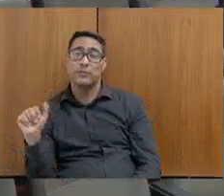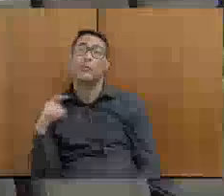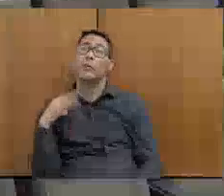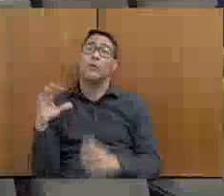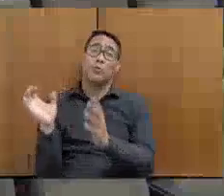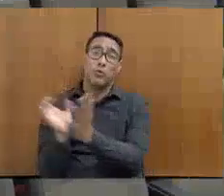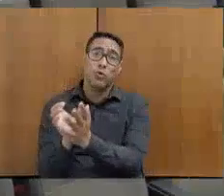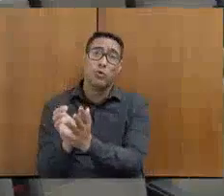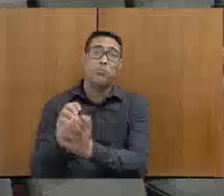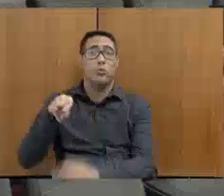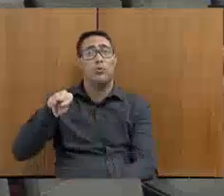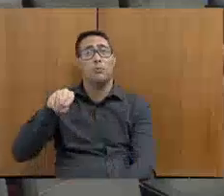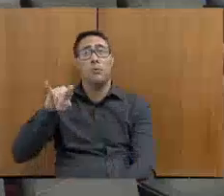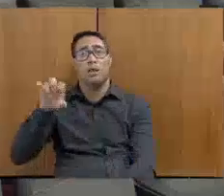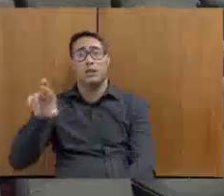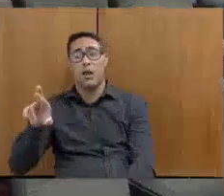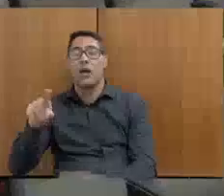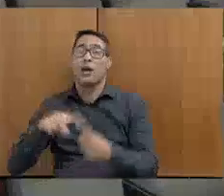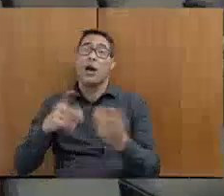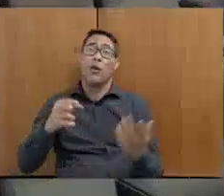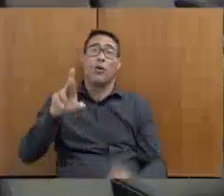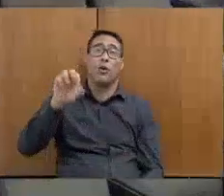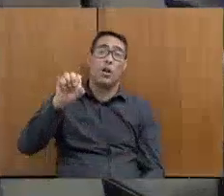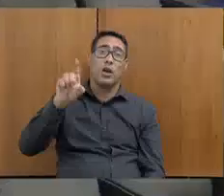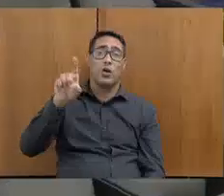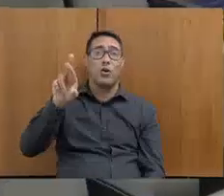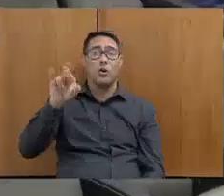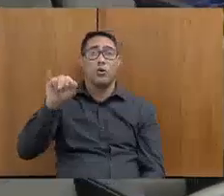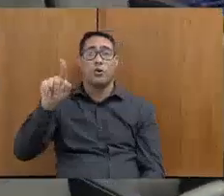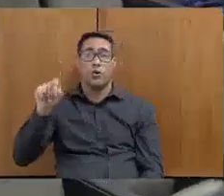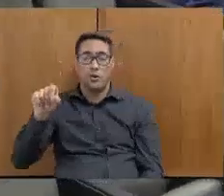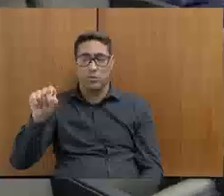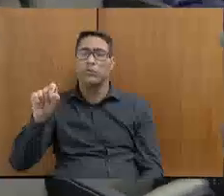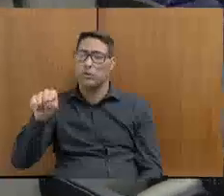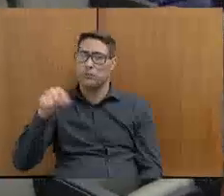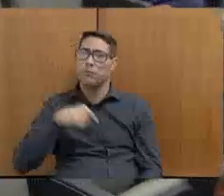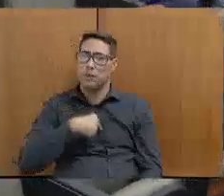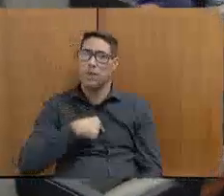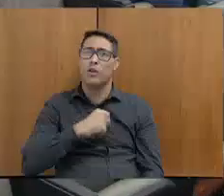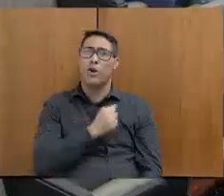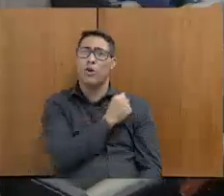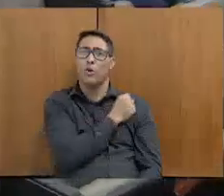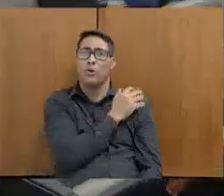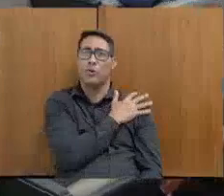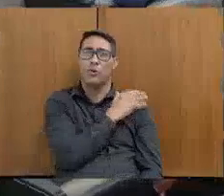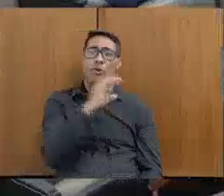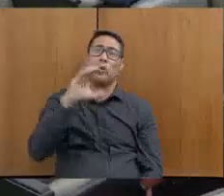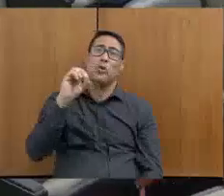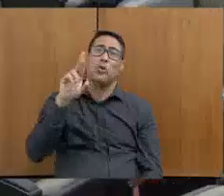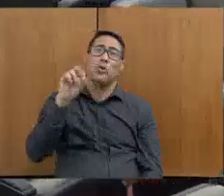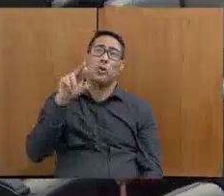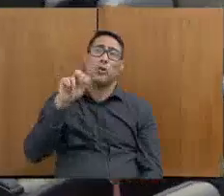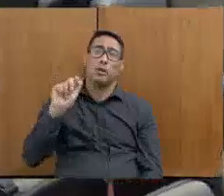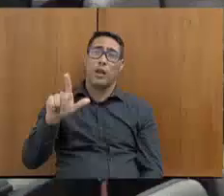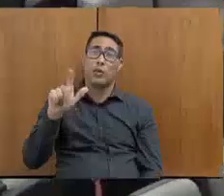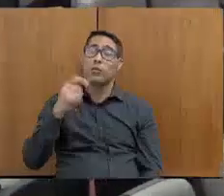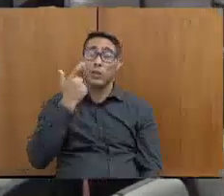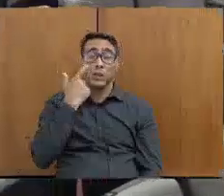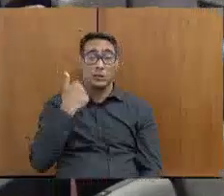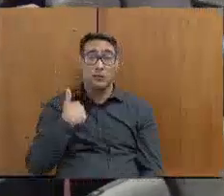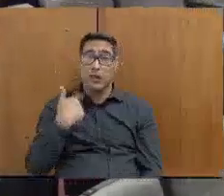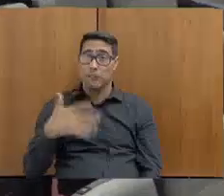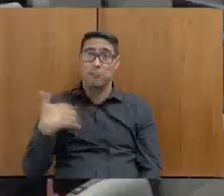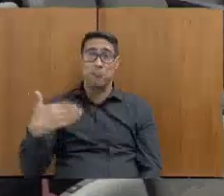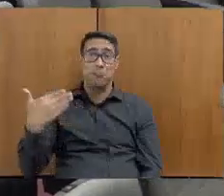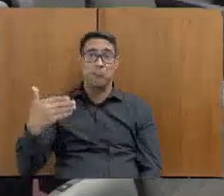com o coronel Rodrigo, agora o Rodrigo Piasse. Ou seja, os números são reais. e aí,